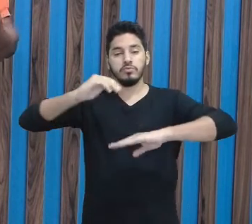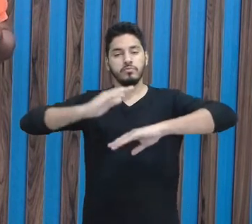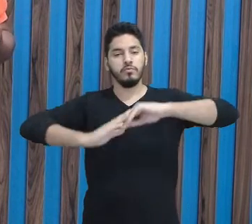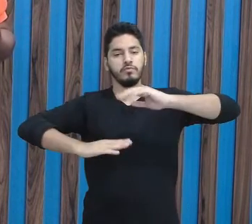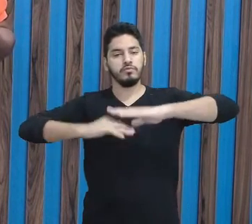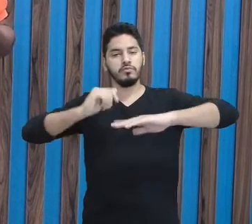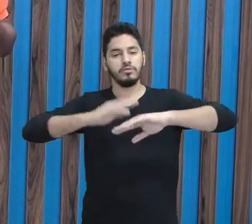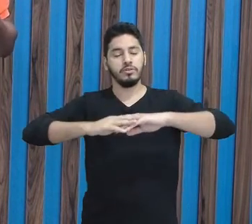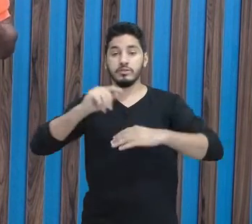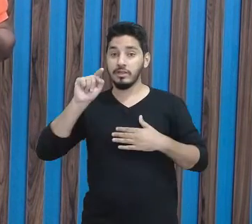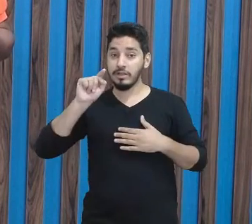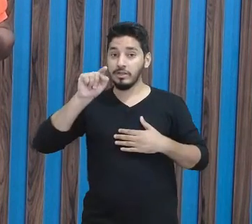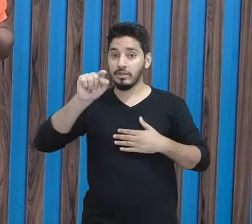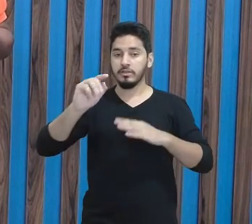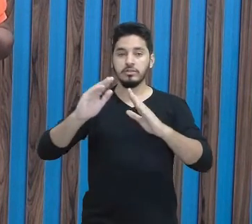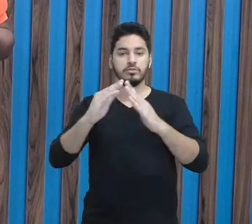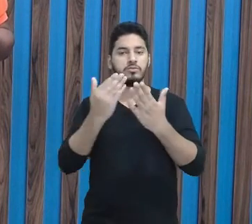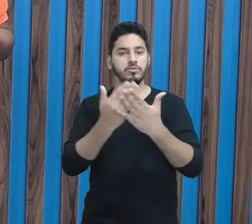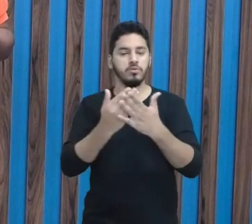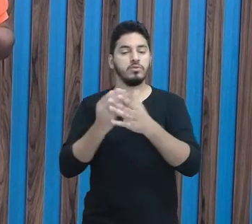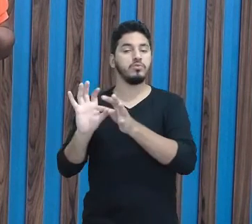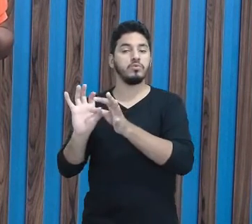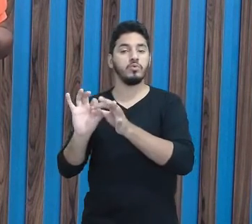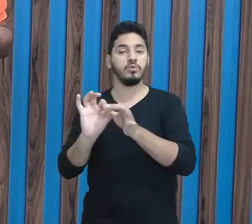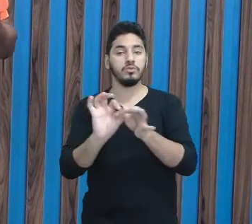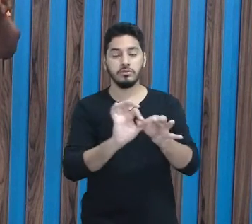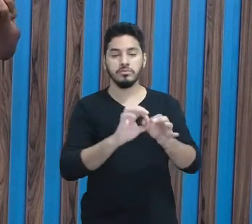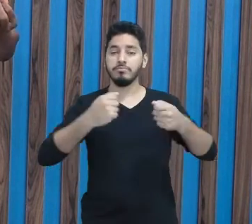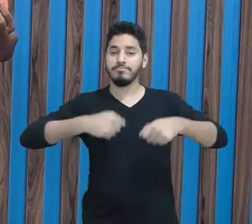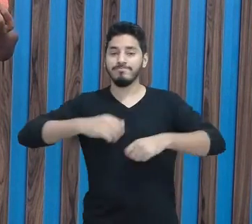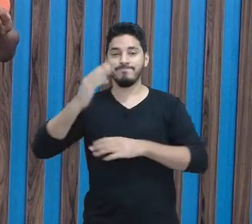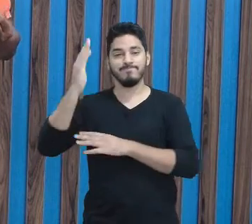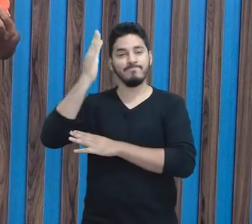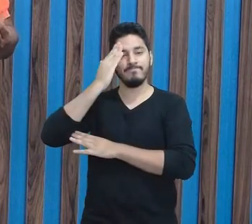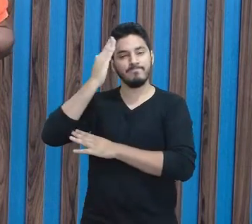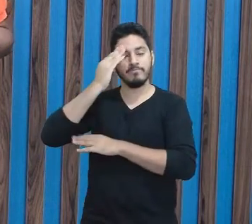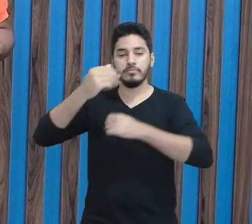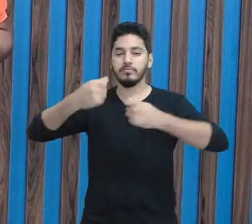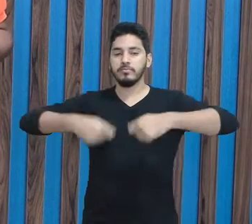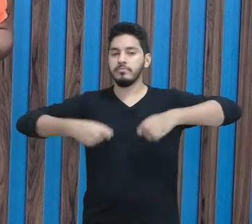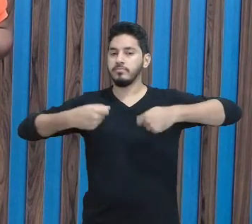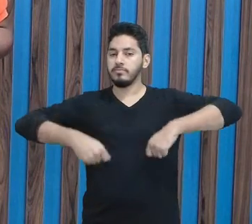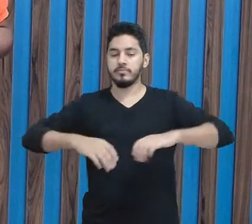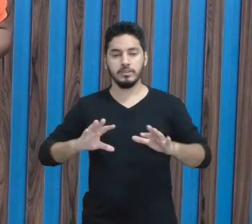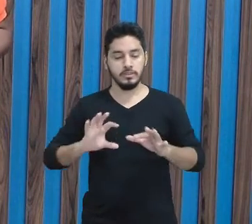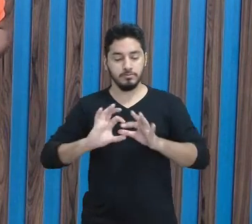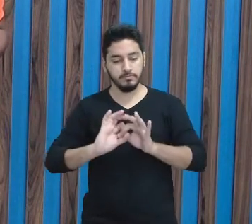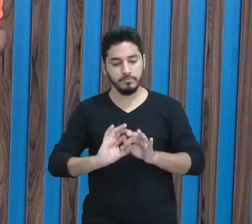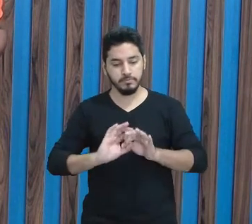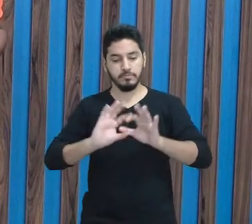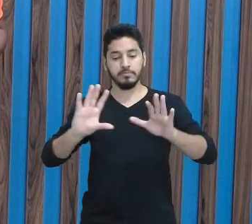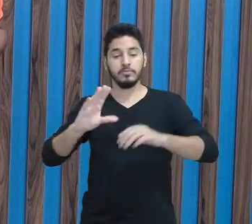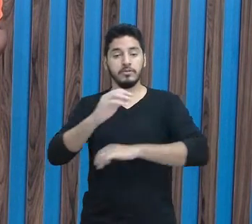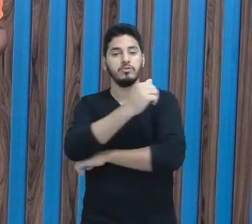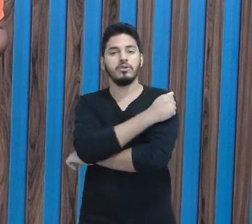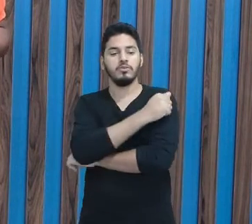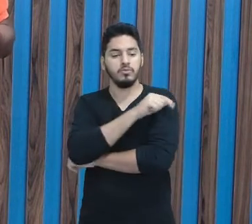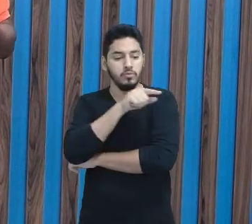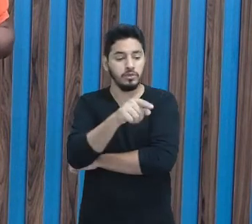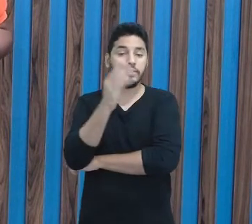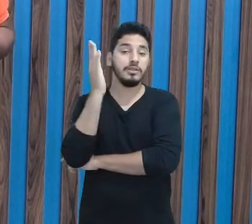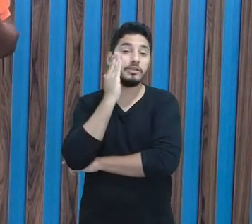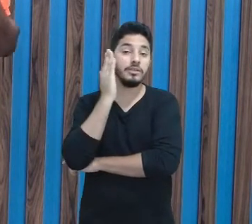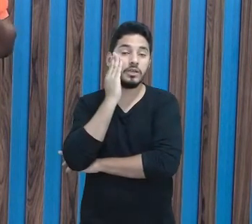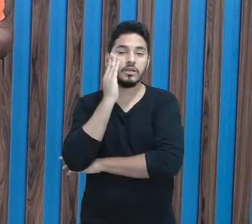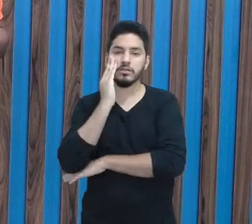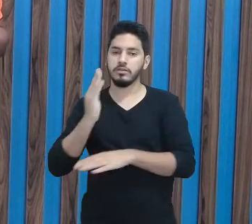que estão ali, fazendo parte desse contexto, precisam entender e precisam deixar com que esse estudante entenda também que